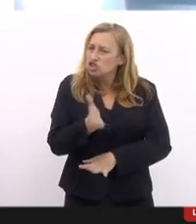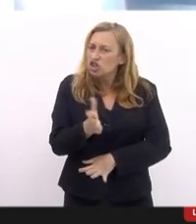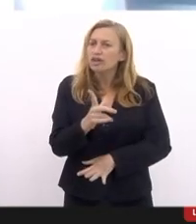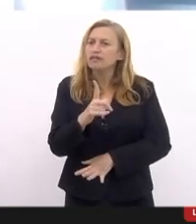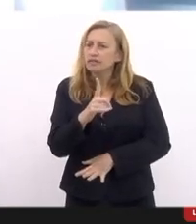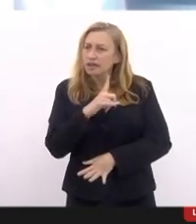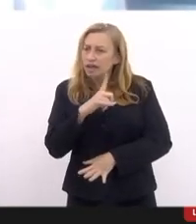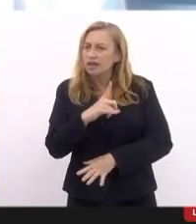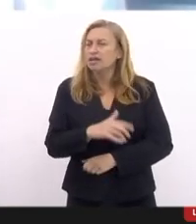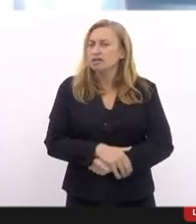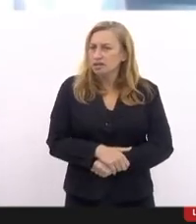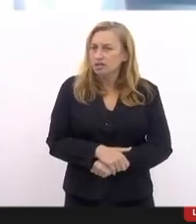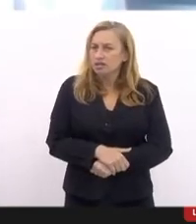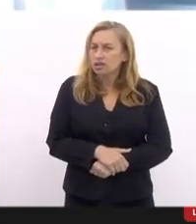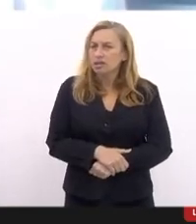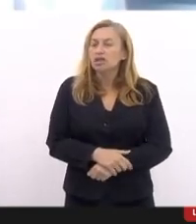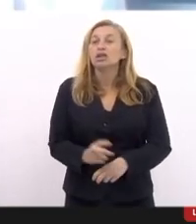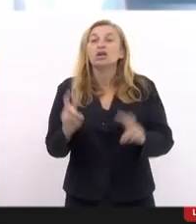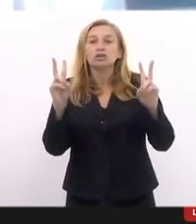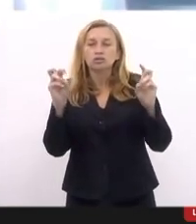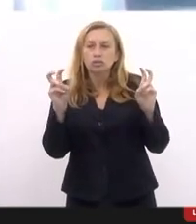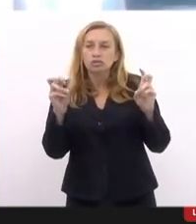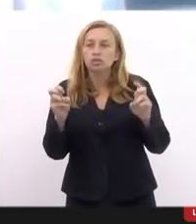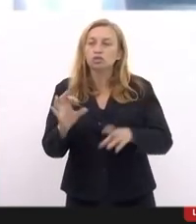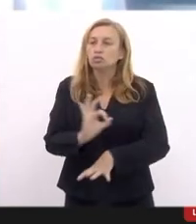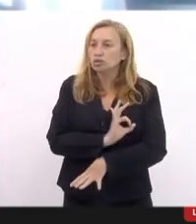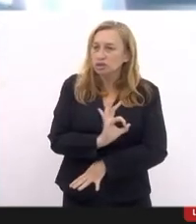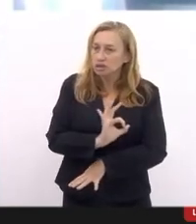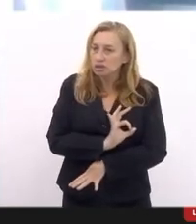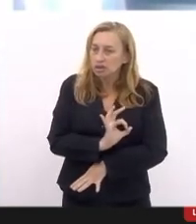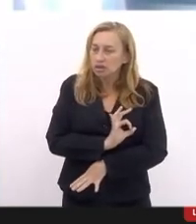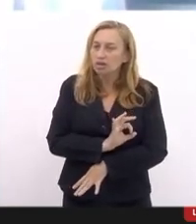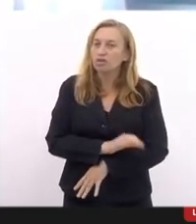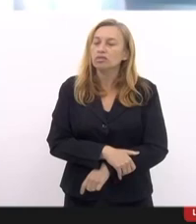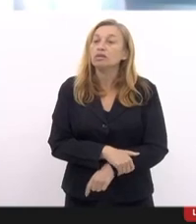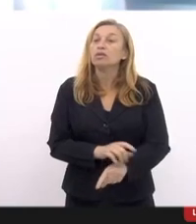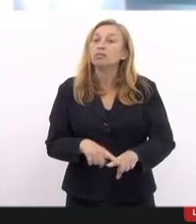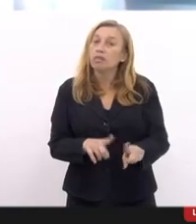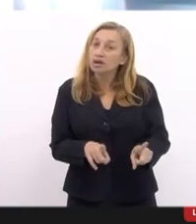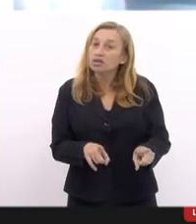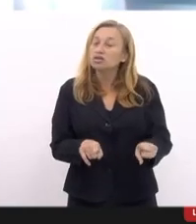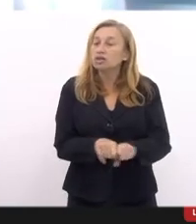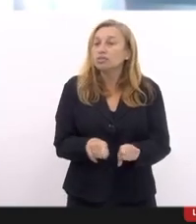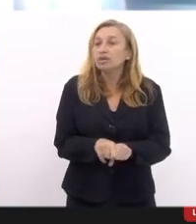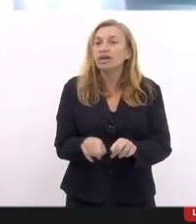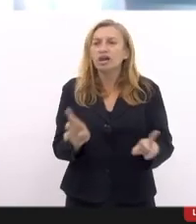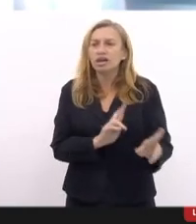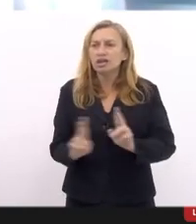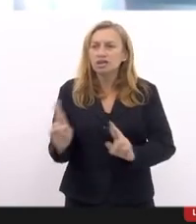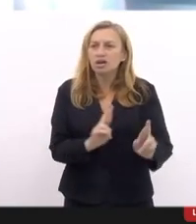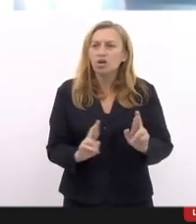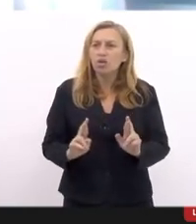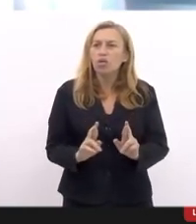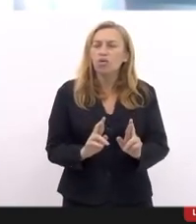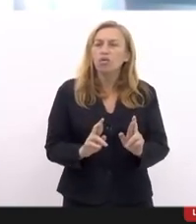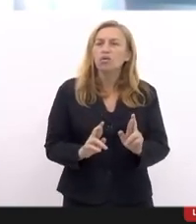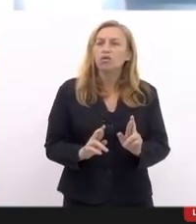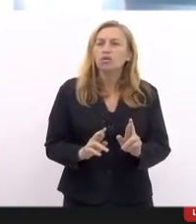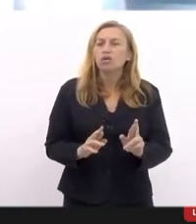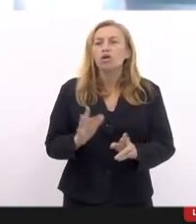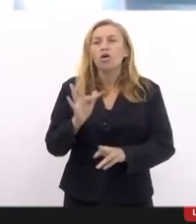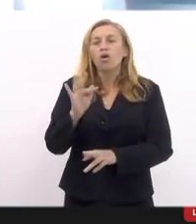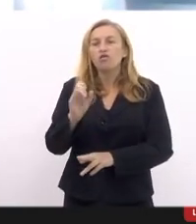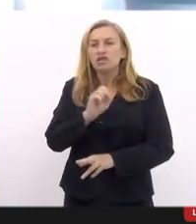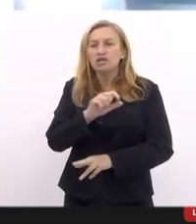sobre isso, não só sobre os seus policiais no serviço, mas até em relação aos oficiais fora de